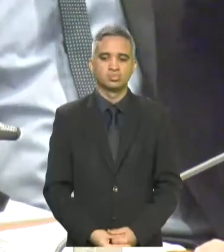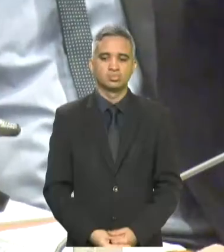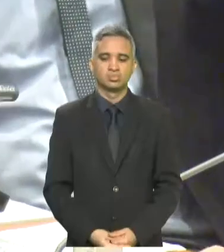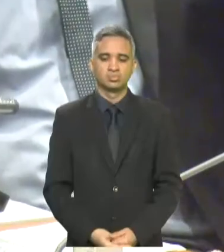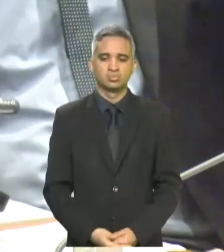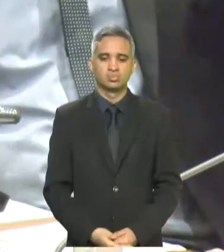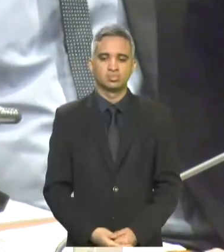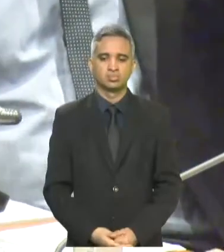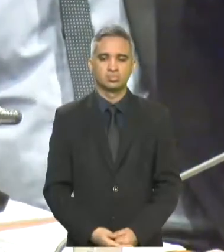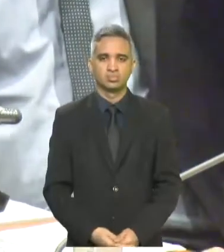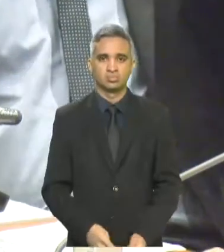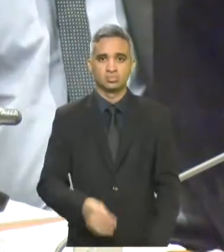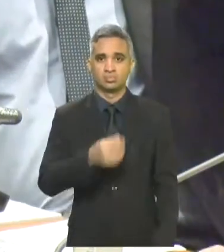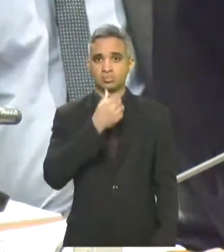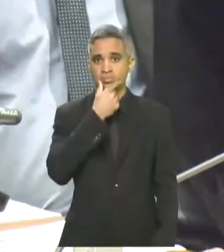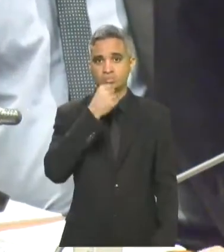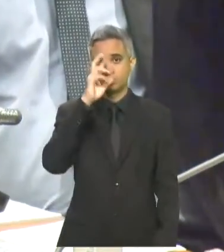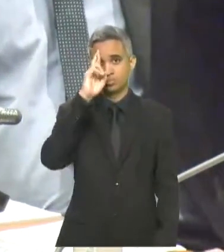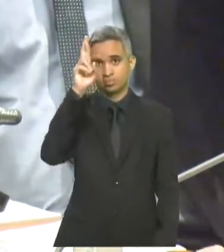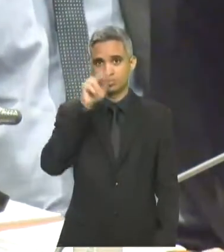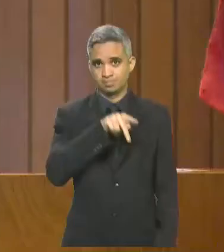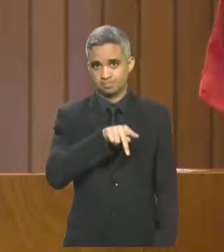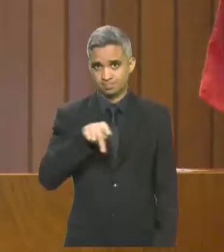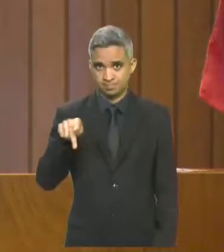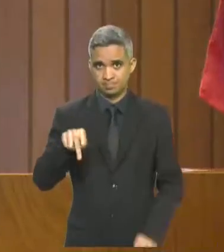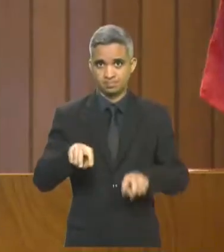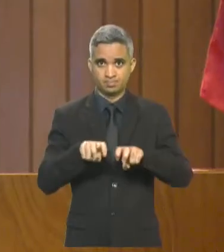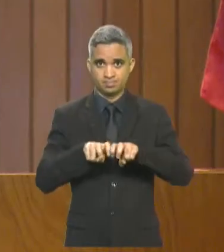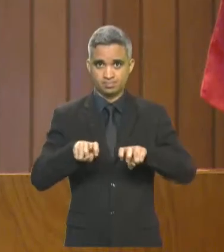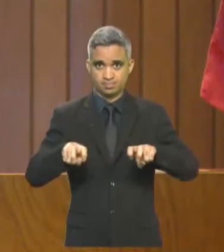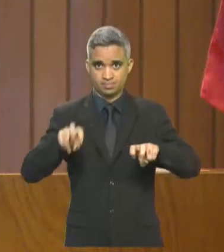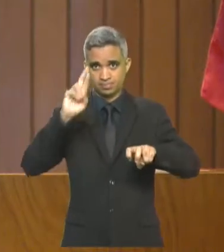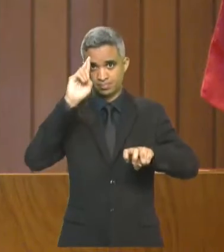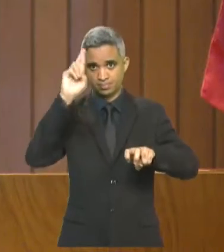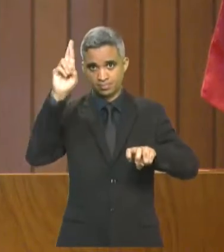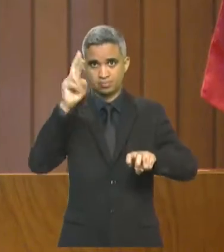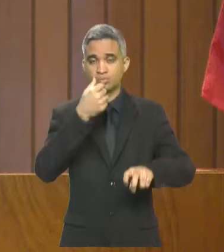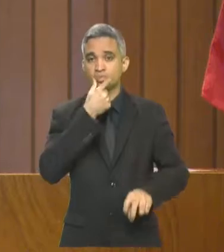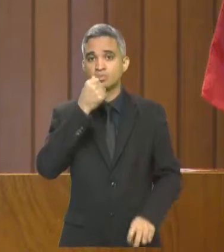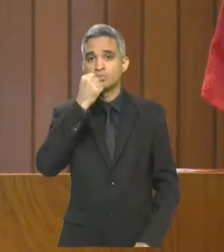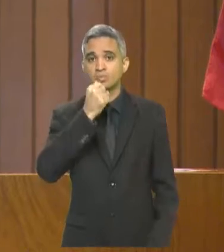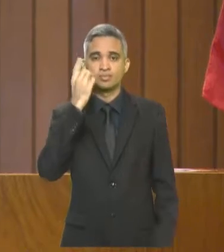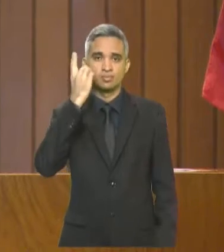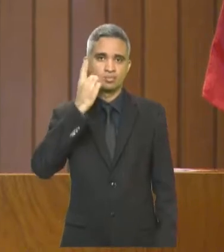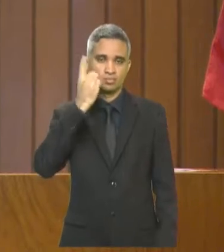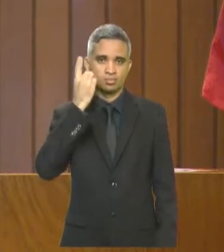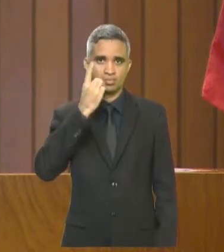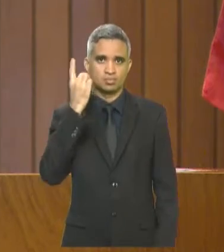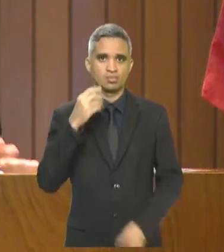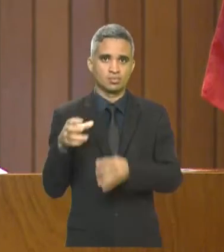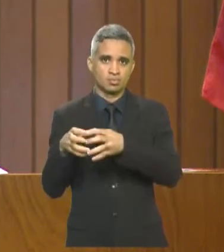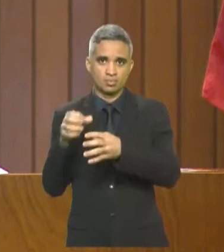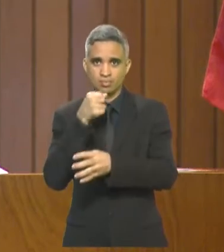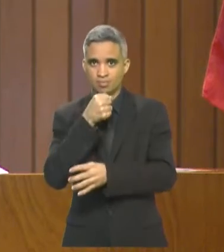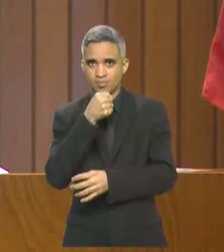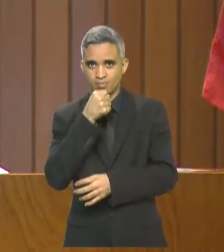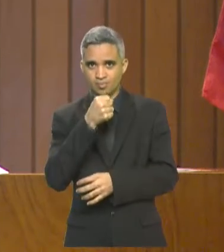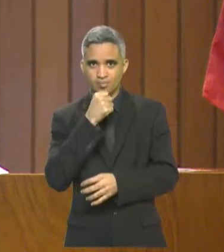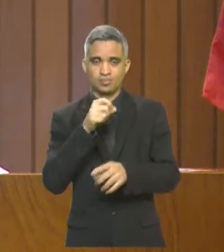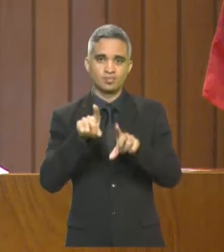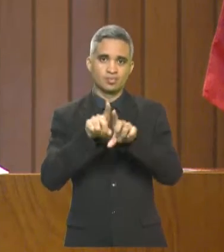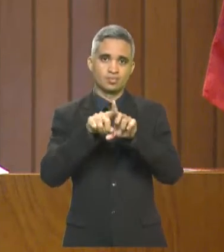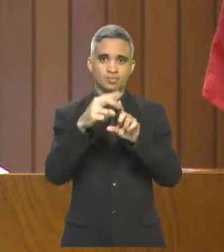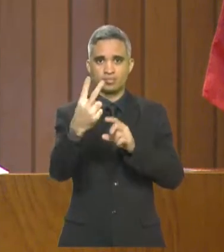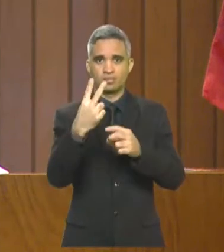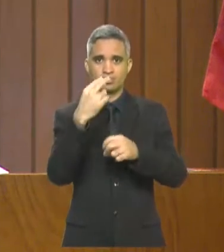Senhor Presidente, demais membros da mesa, senhores e senhores deputados, imprensa, internautas, telespectadores, acompanhe por meio da TV